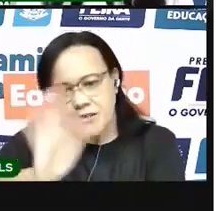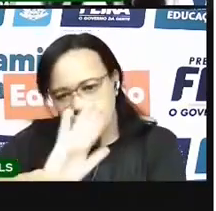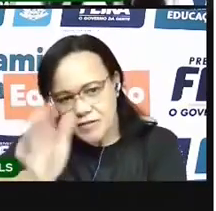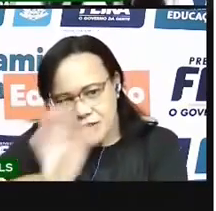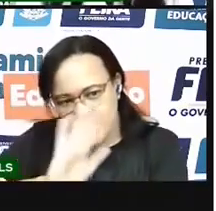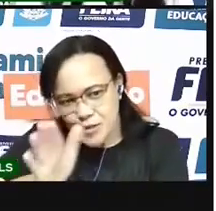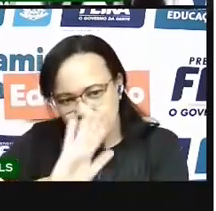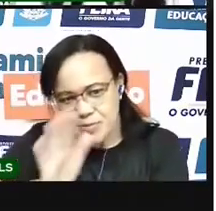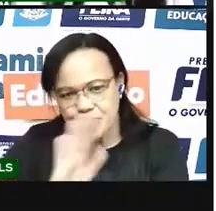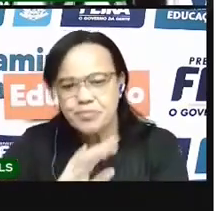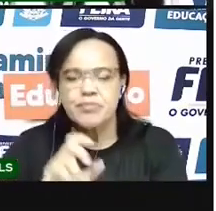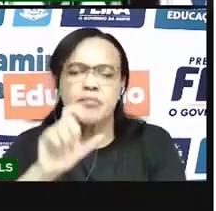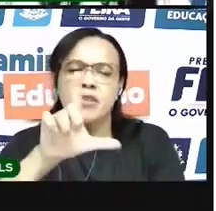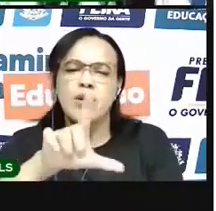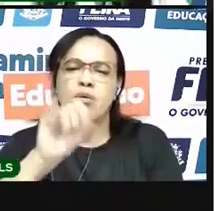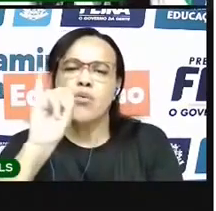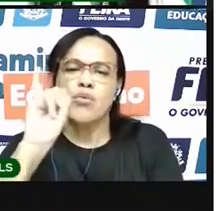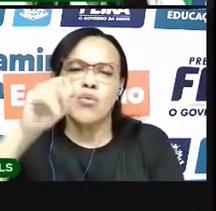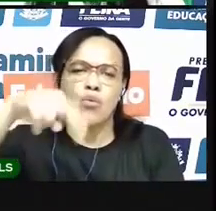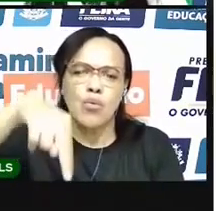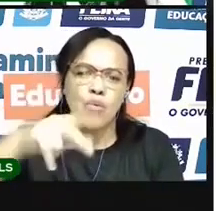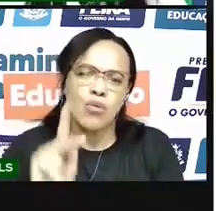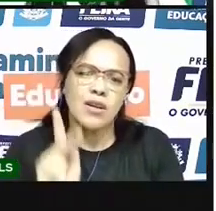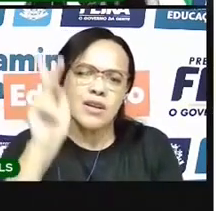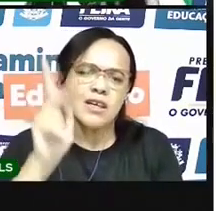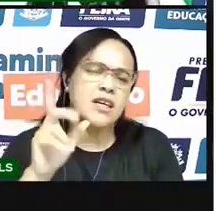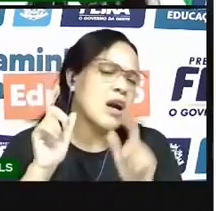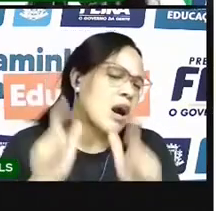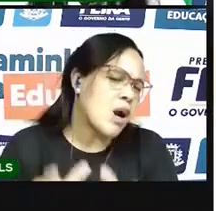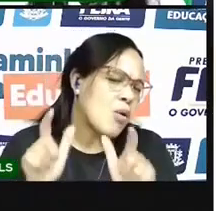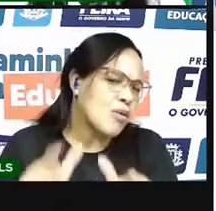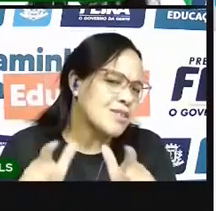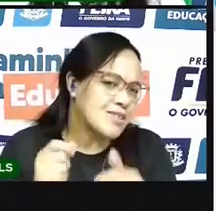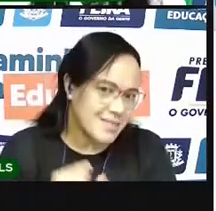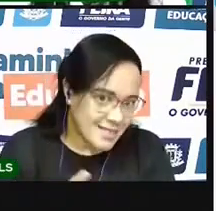olhar onde é que tá o link. Tá? Vamos acessar esse joguinho.